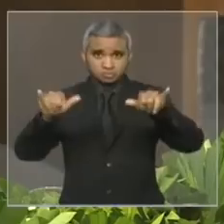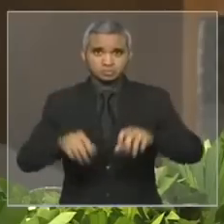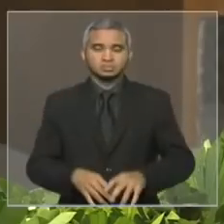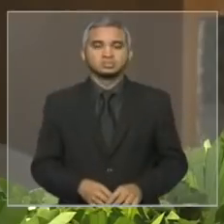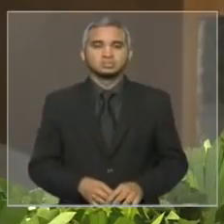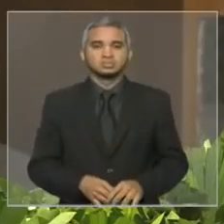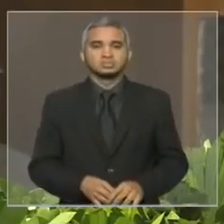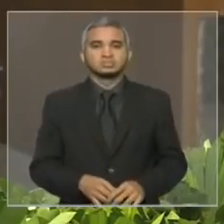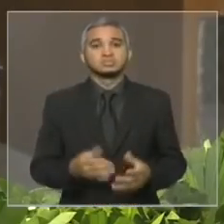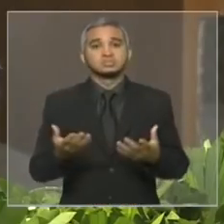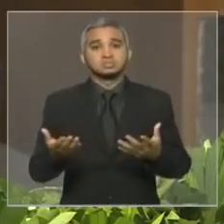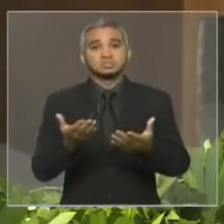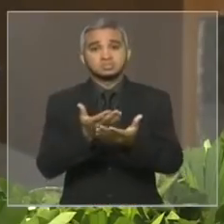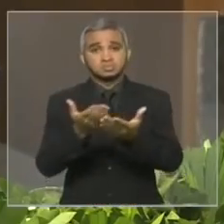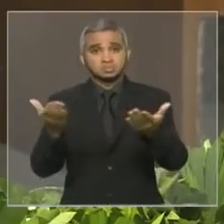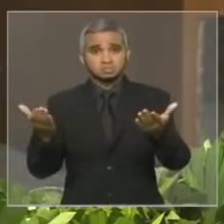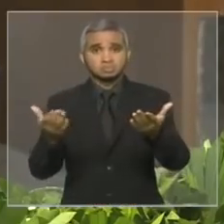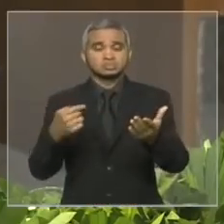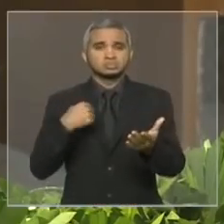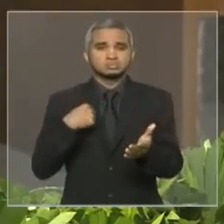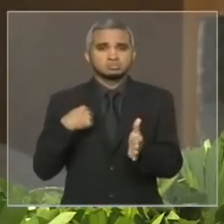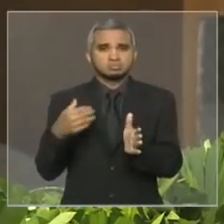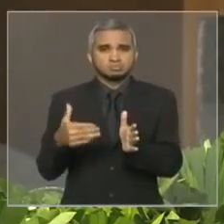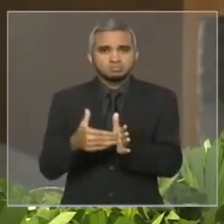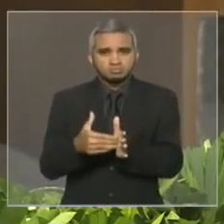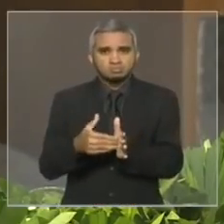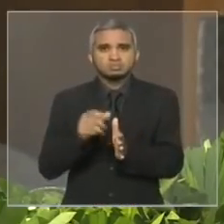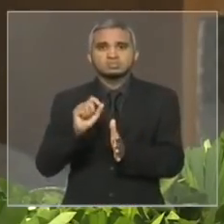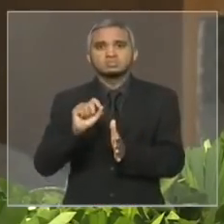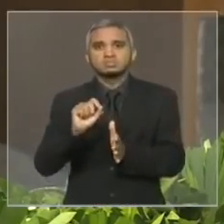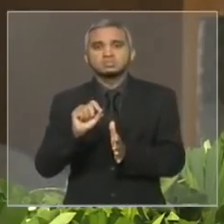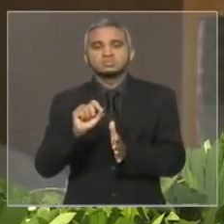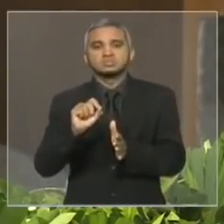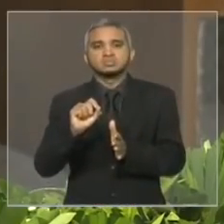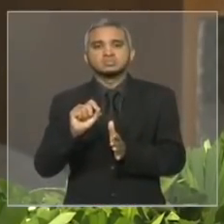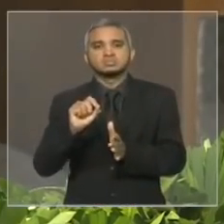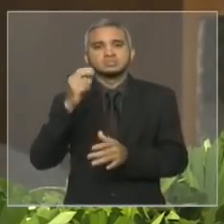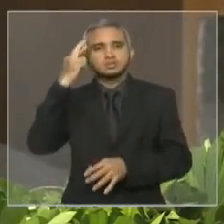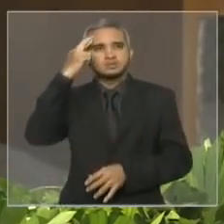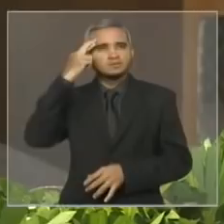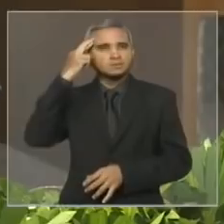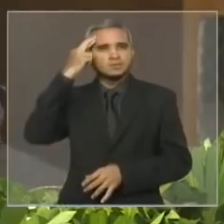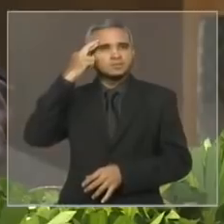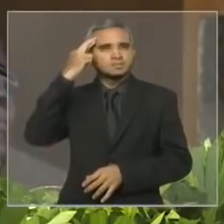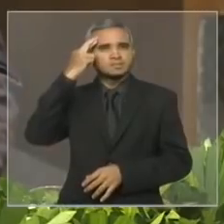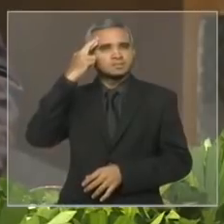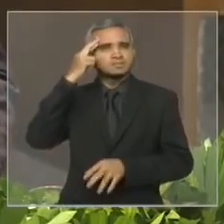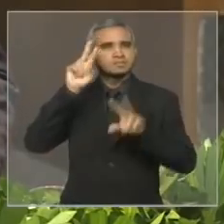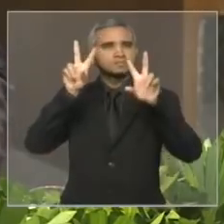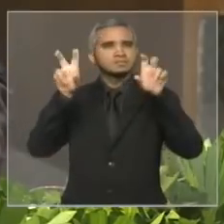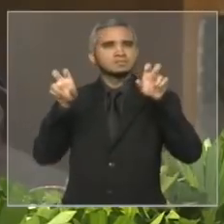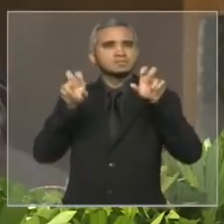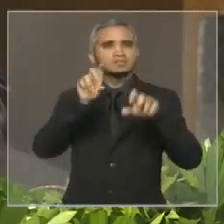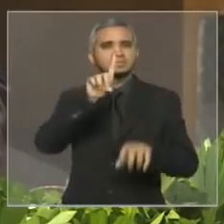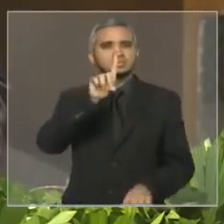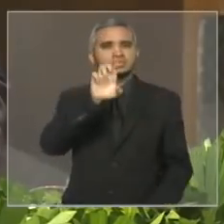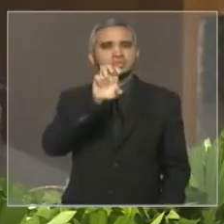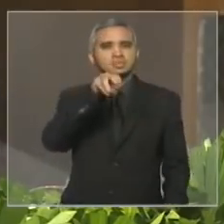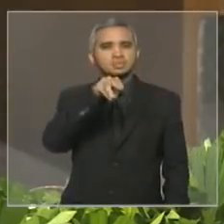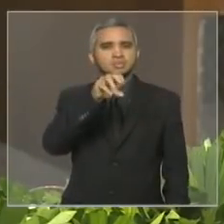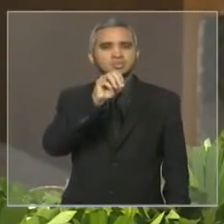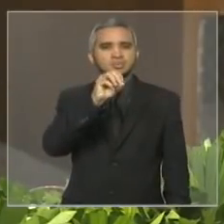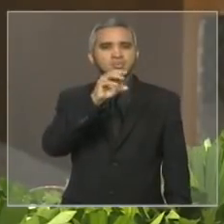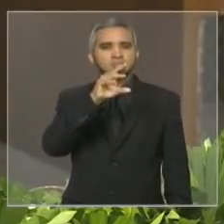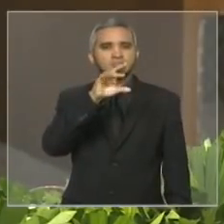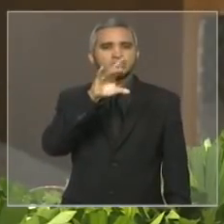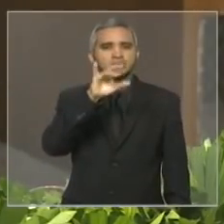e senhores finalizo com uma breve reflexão sobre a democracia todos nós vivemos